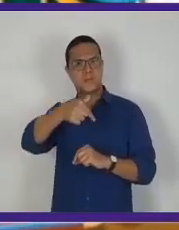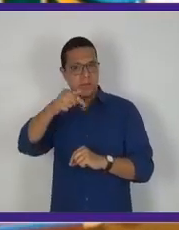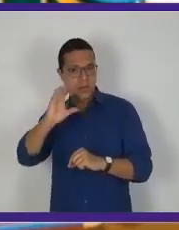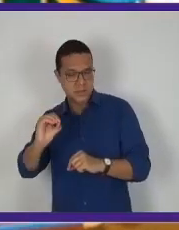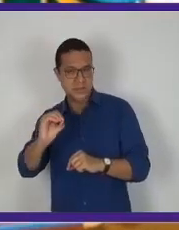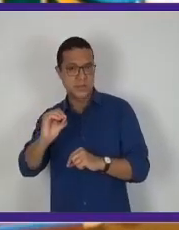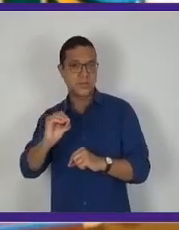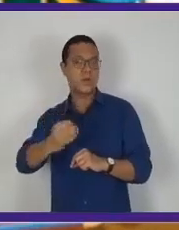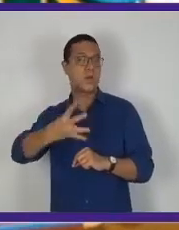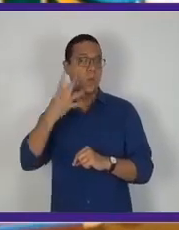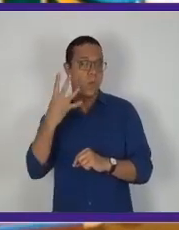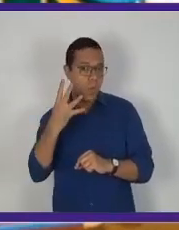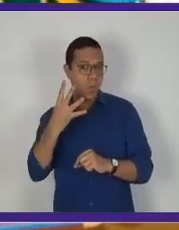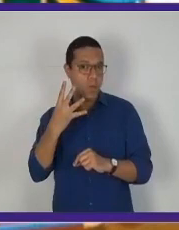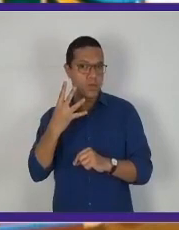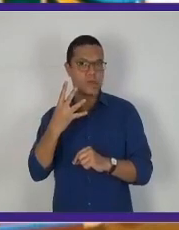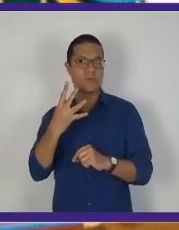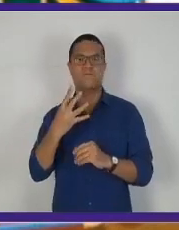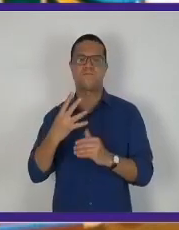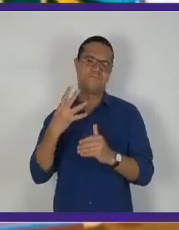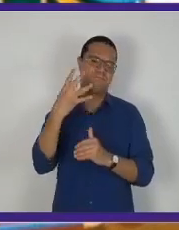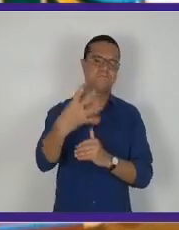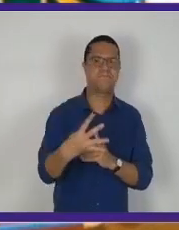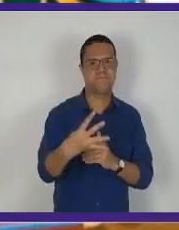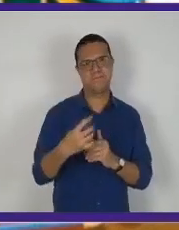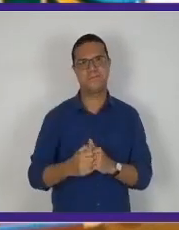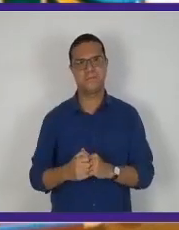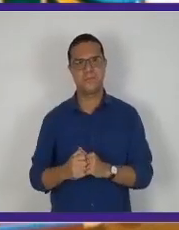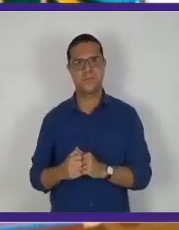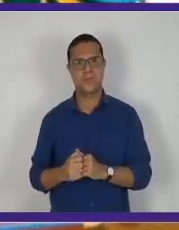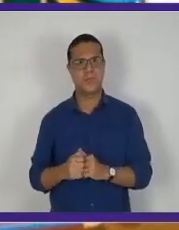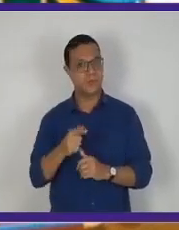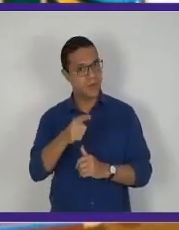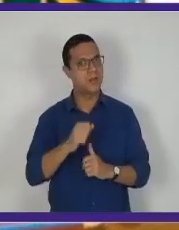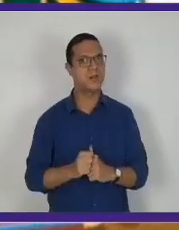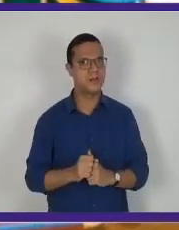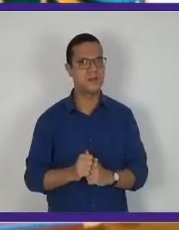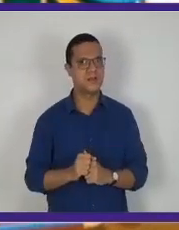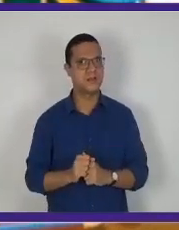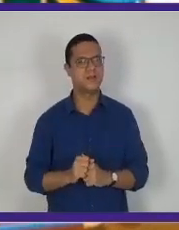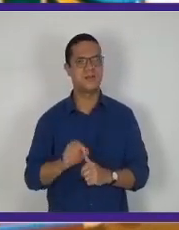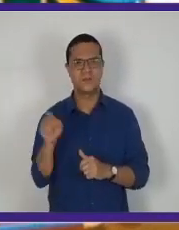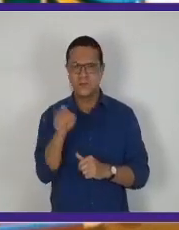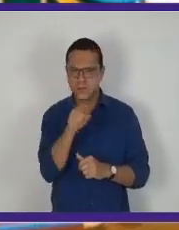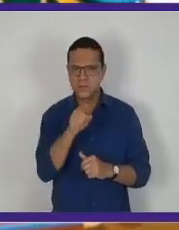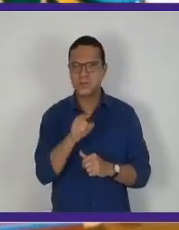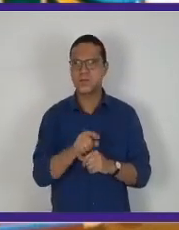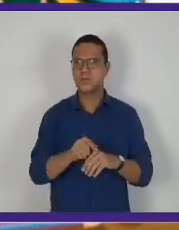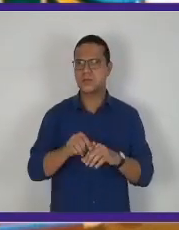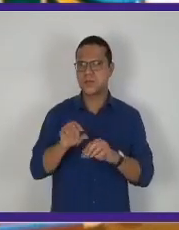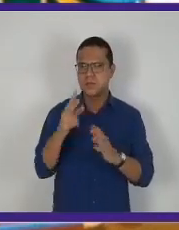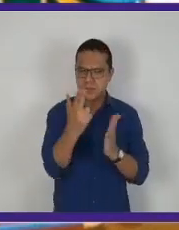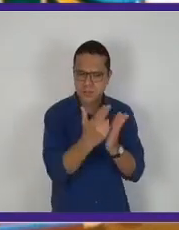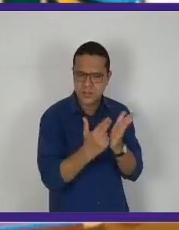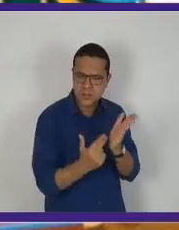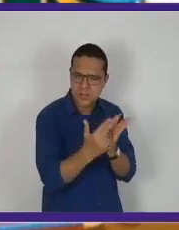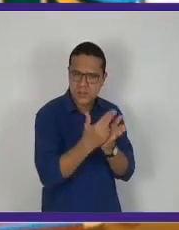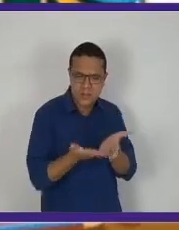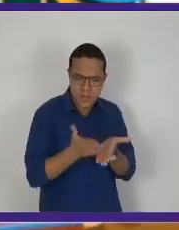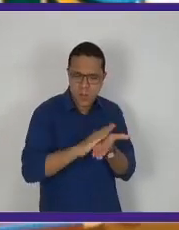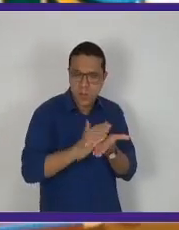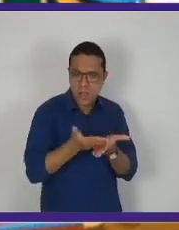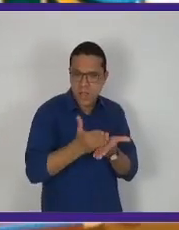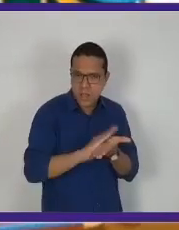Olha a pegadinha. Isso acontece. Então, aí você vai desenhar no seu caderninho, certo?